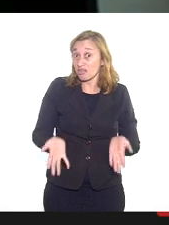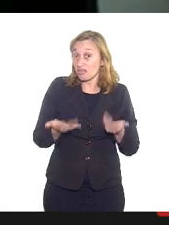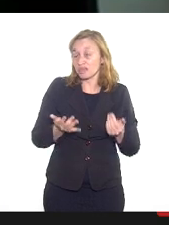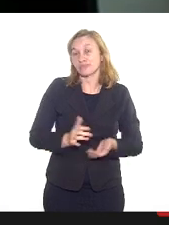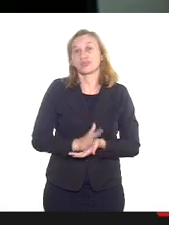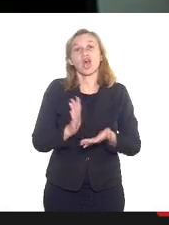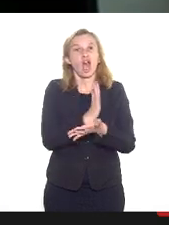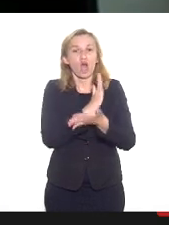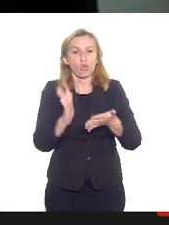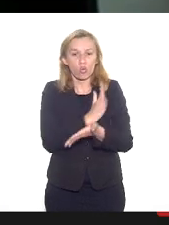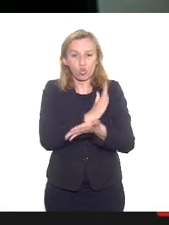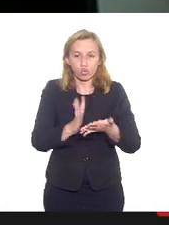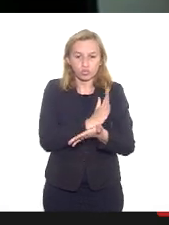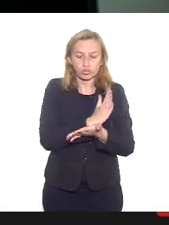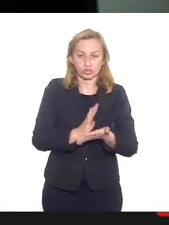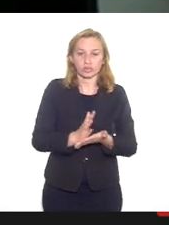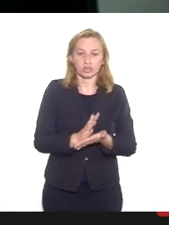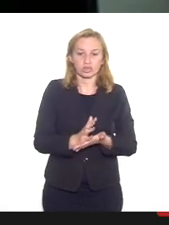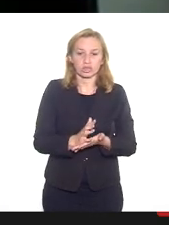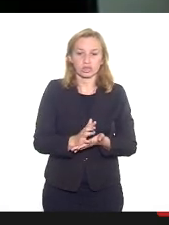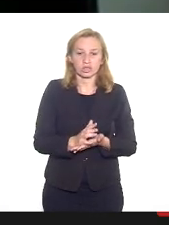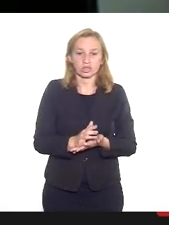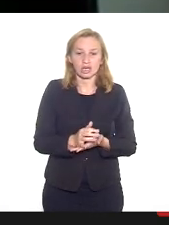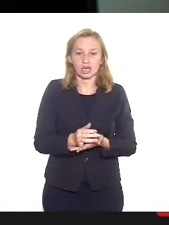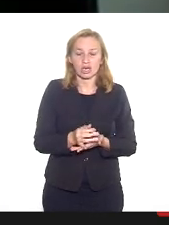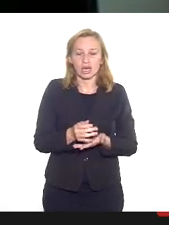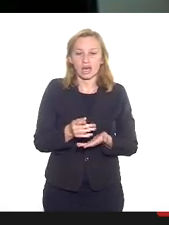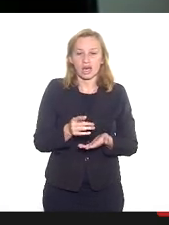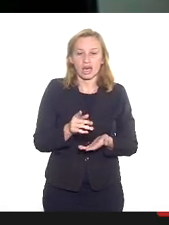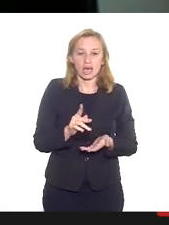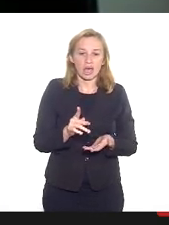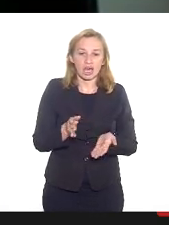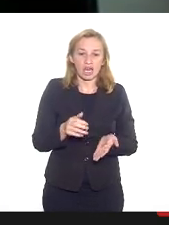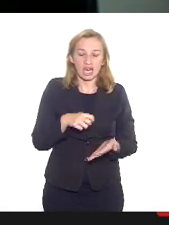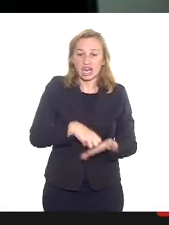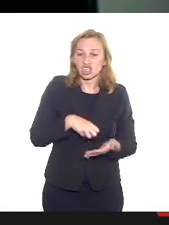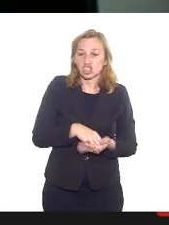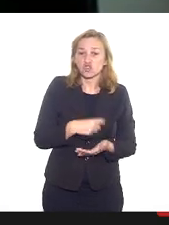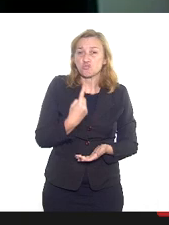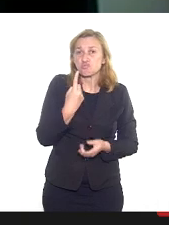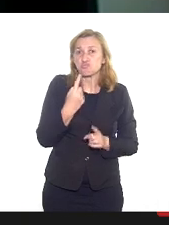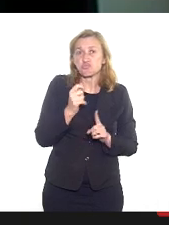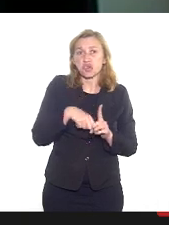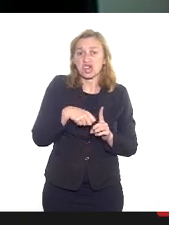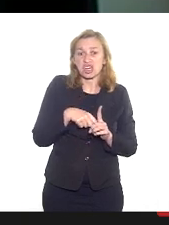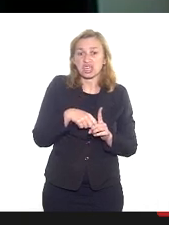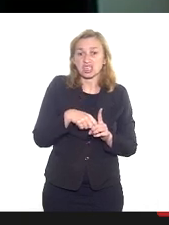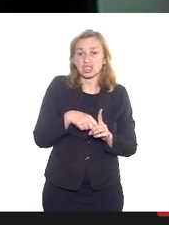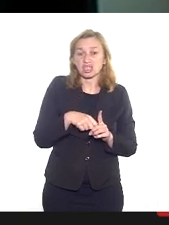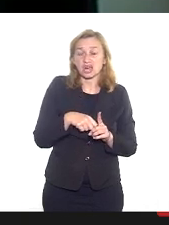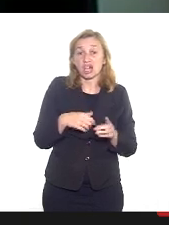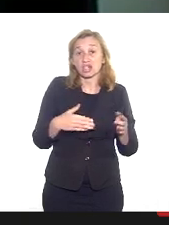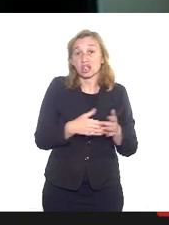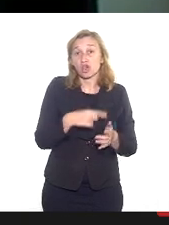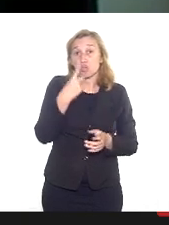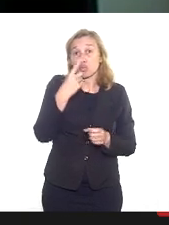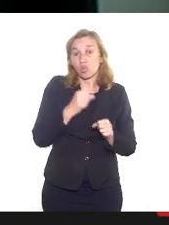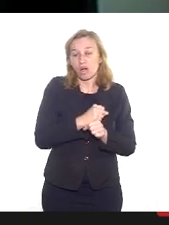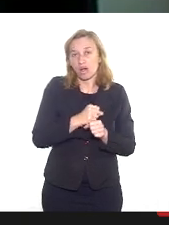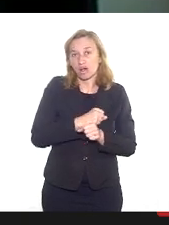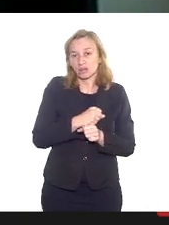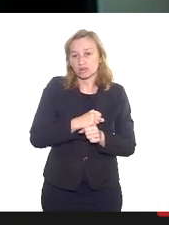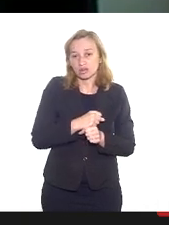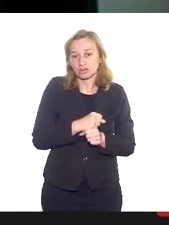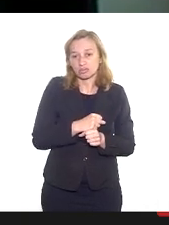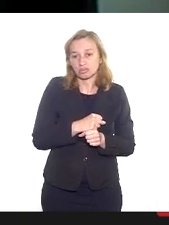Algumas delas, inclusive, apenas de um mês a um ano. E, descendo